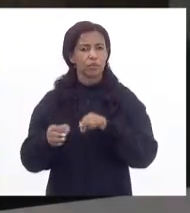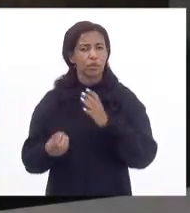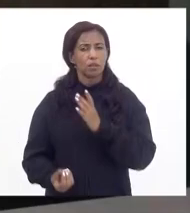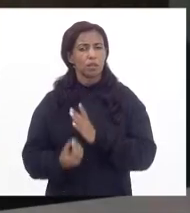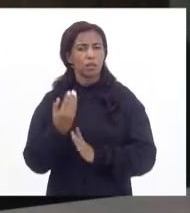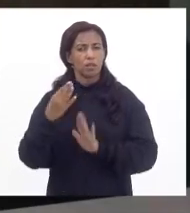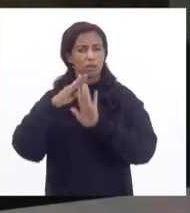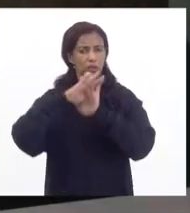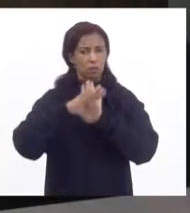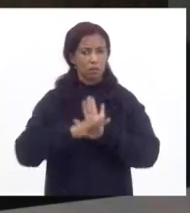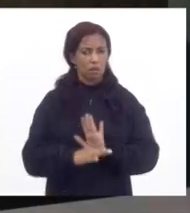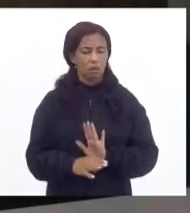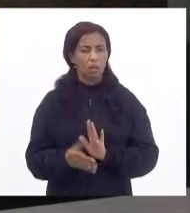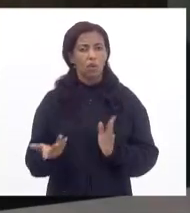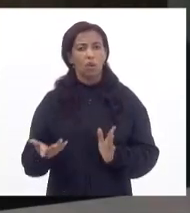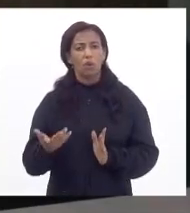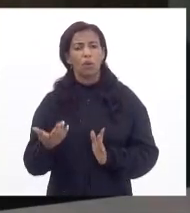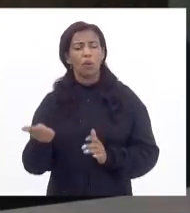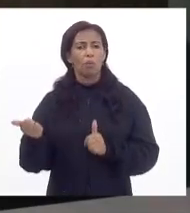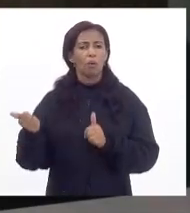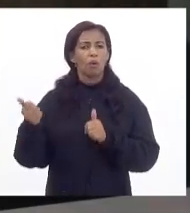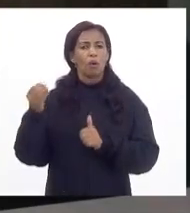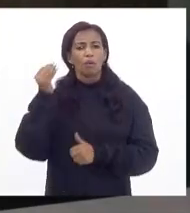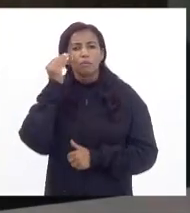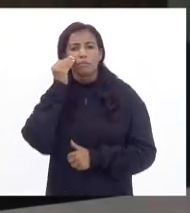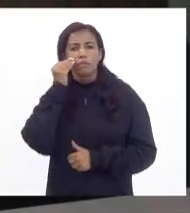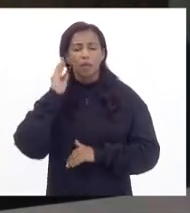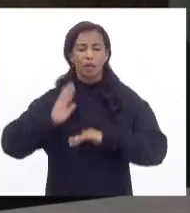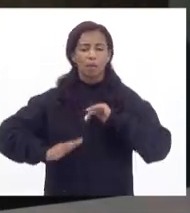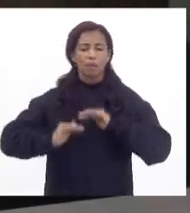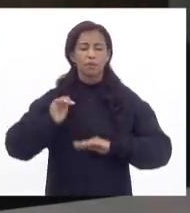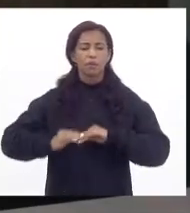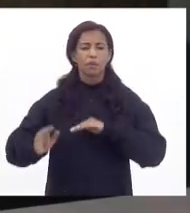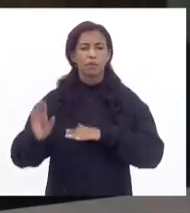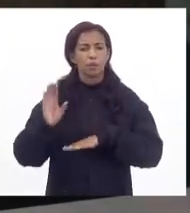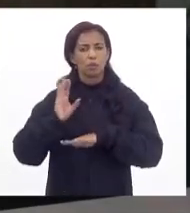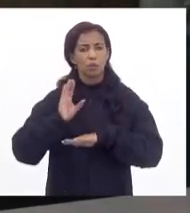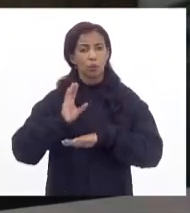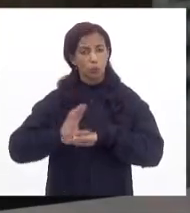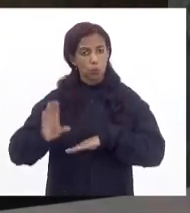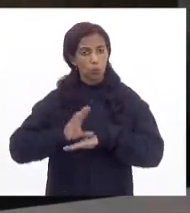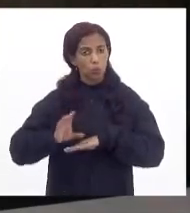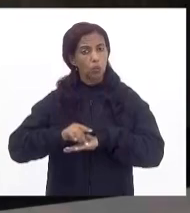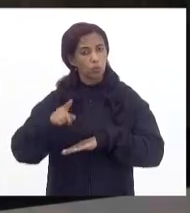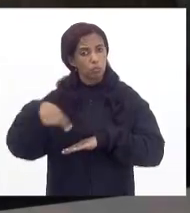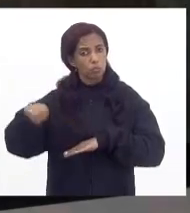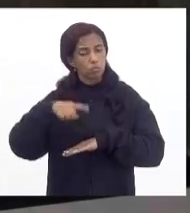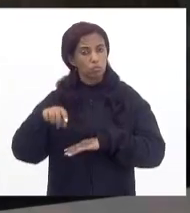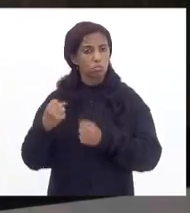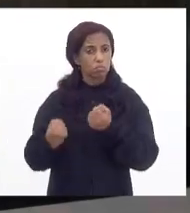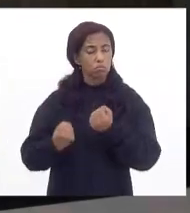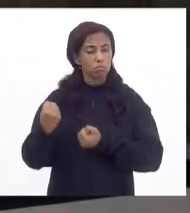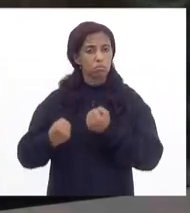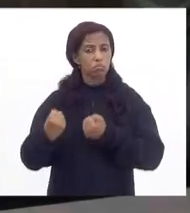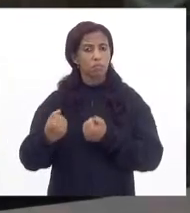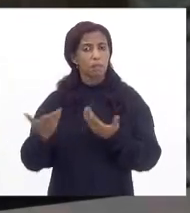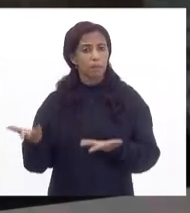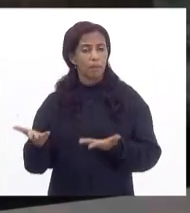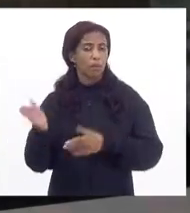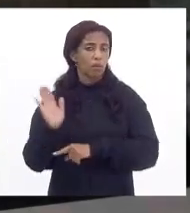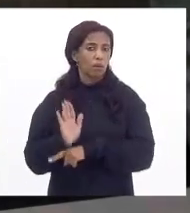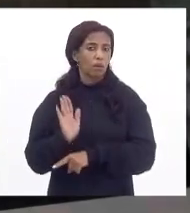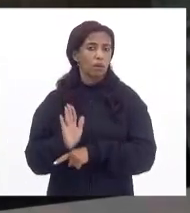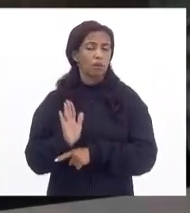programa, a perspectiva de capacitação e cursos para esses motoristas, bem como esse fomento